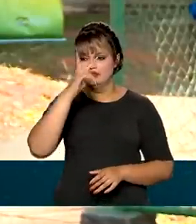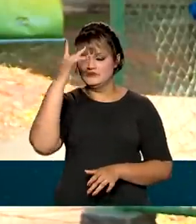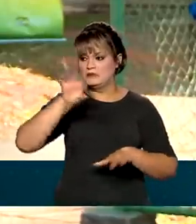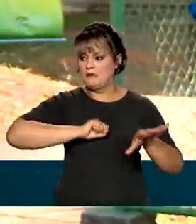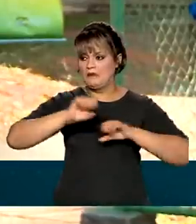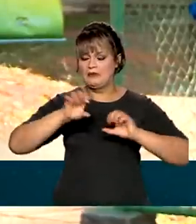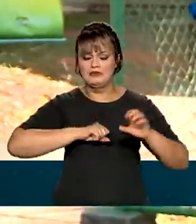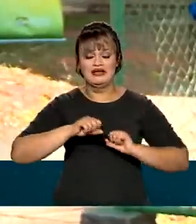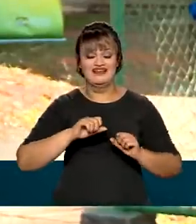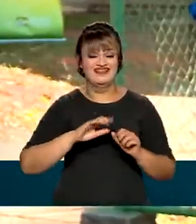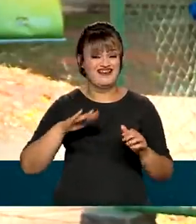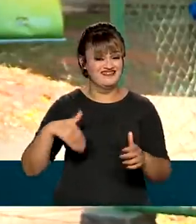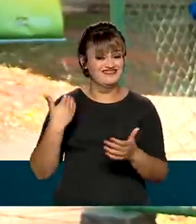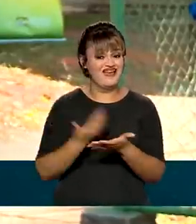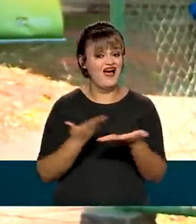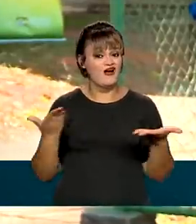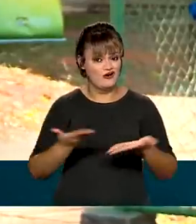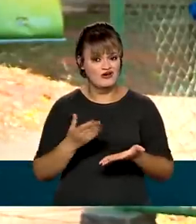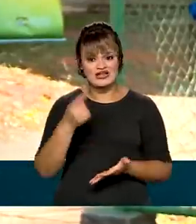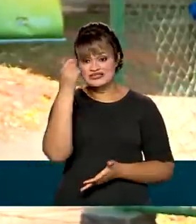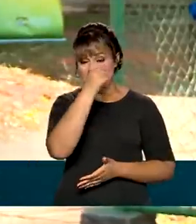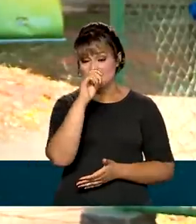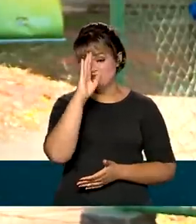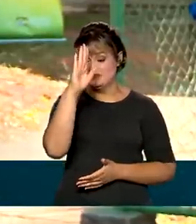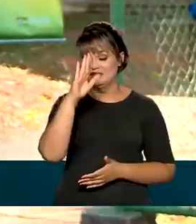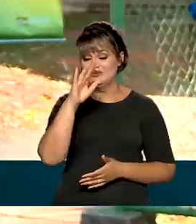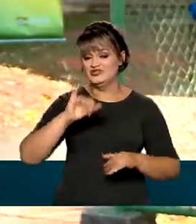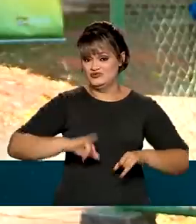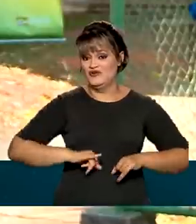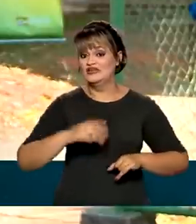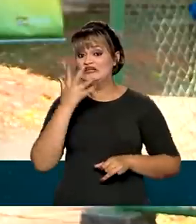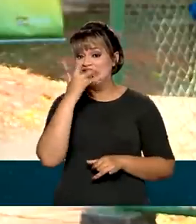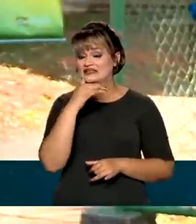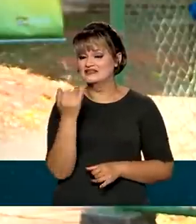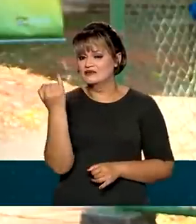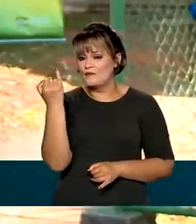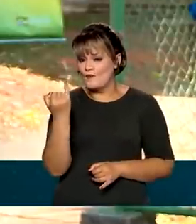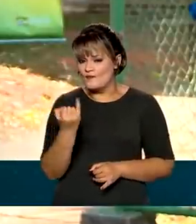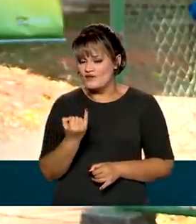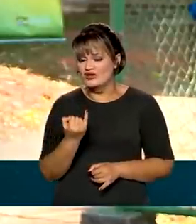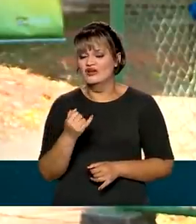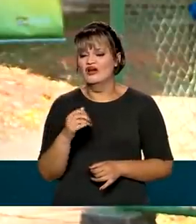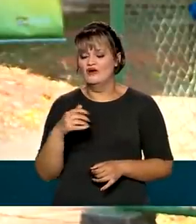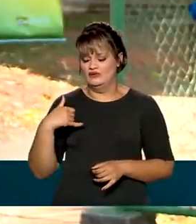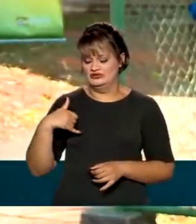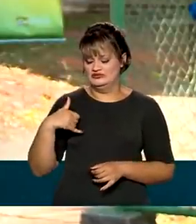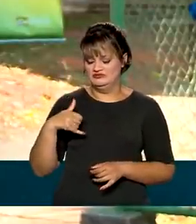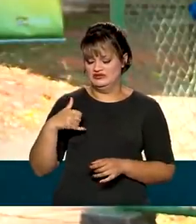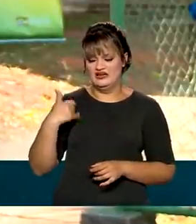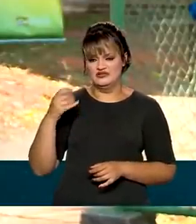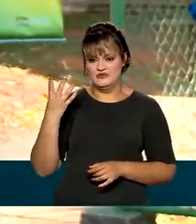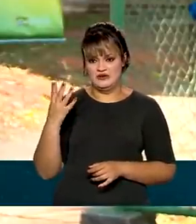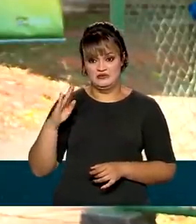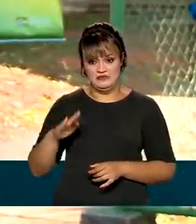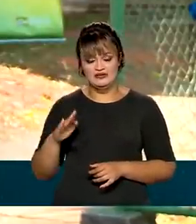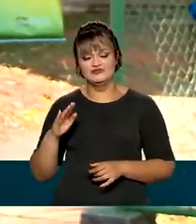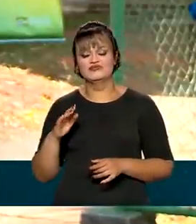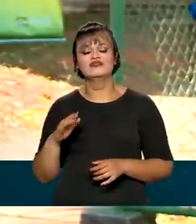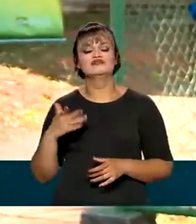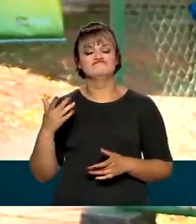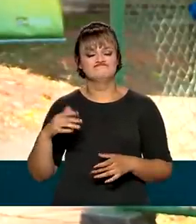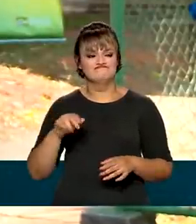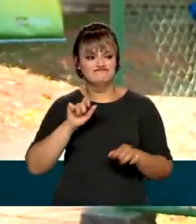lá para cá, o sarampo, que afeta principalmente crianças desnutridas e abaixo de cinco anos, não parou de circular.